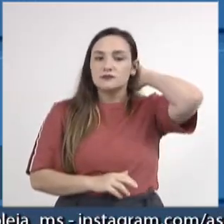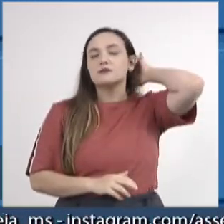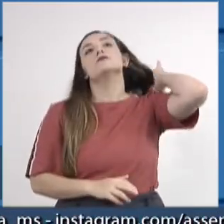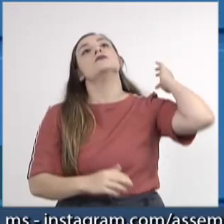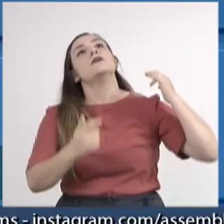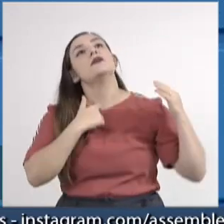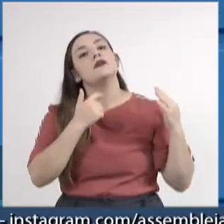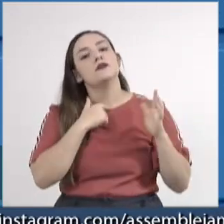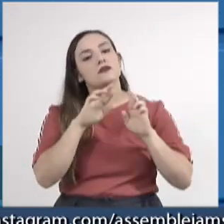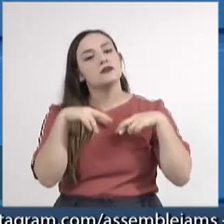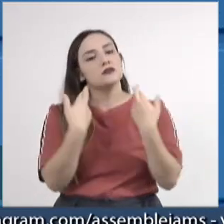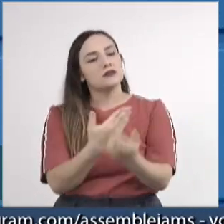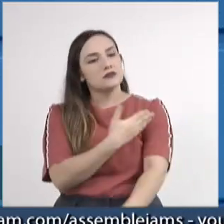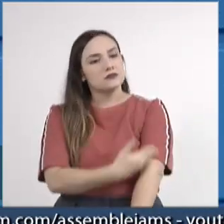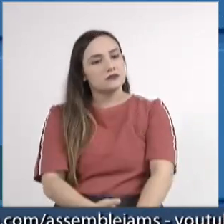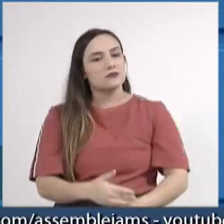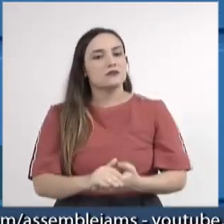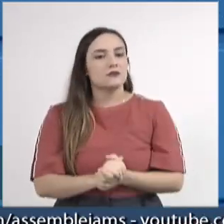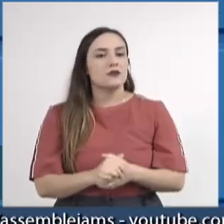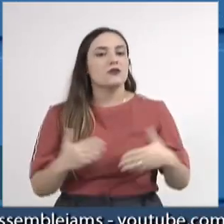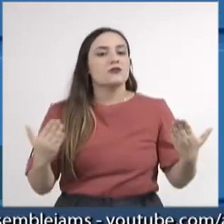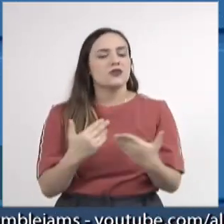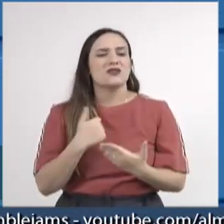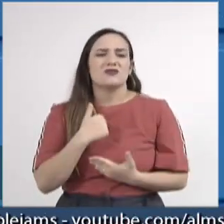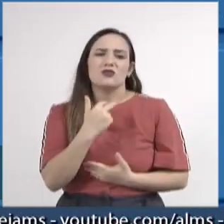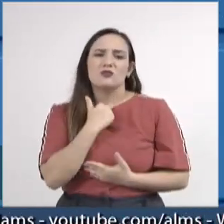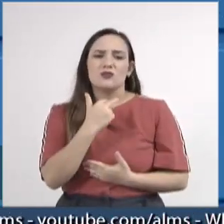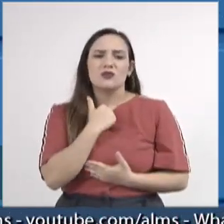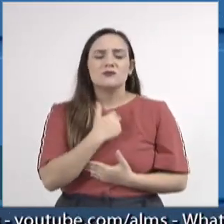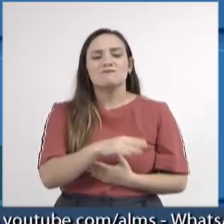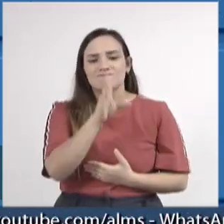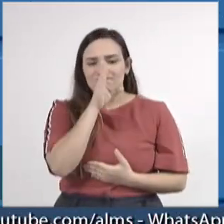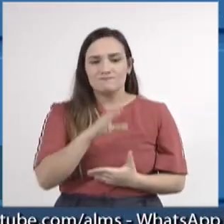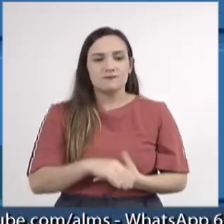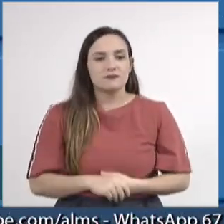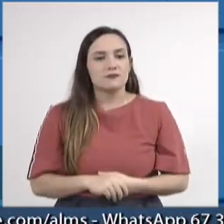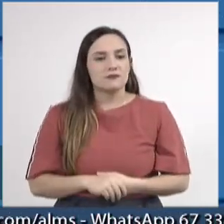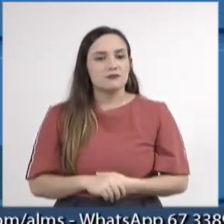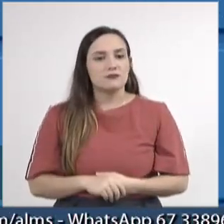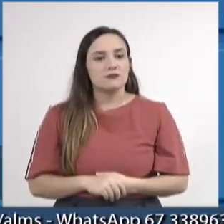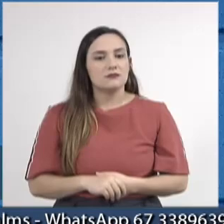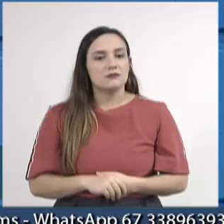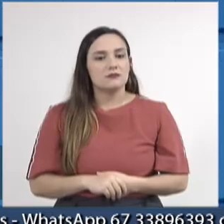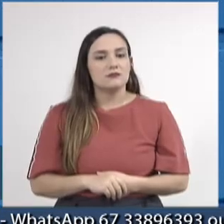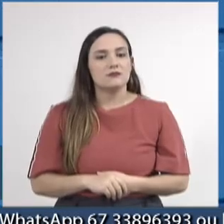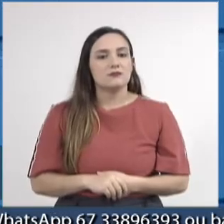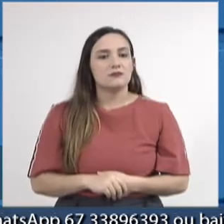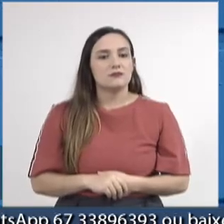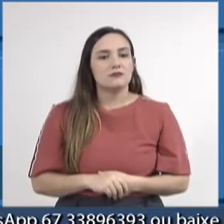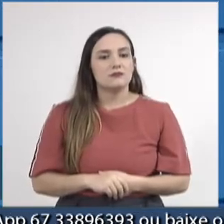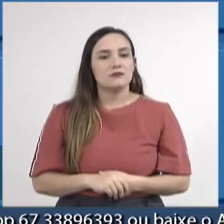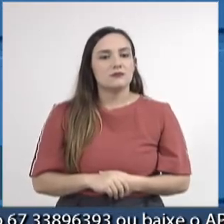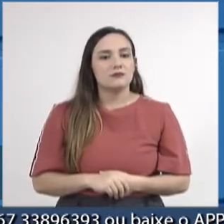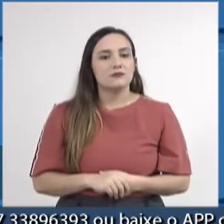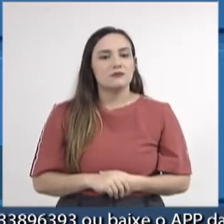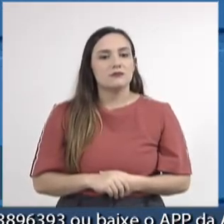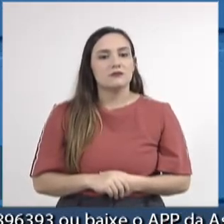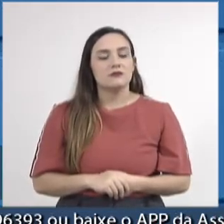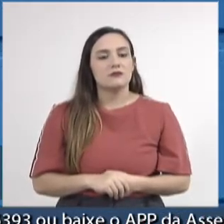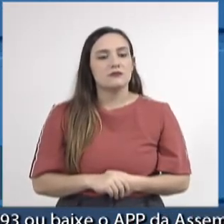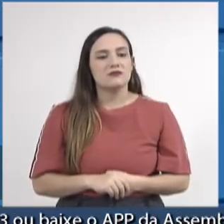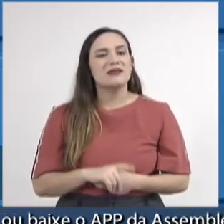pude intervir, mas hoje não poderia deixar passar batido. Quero dizer que é